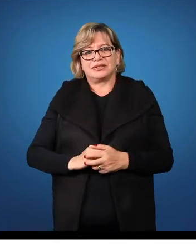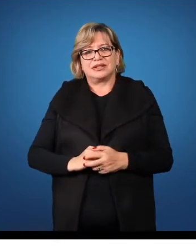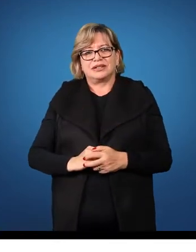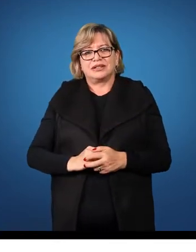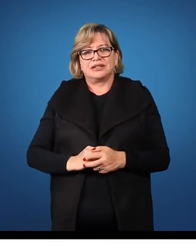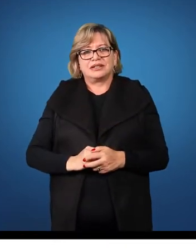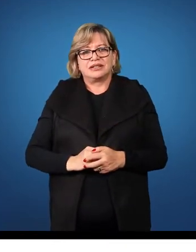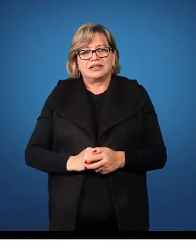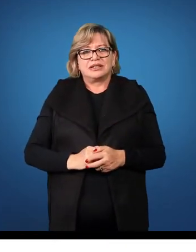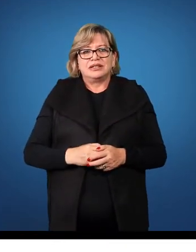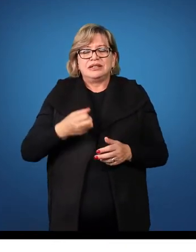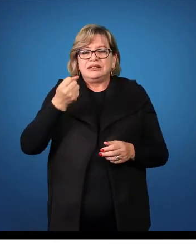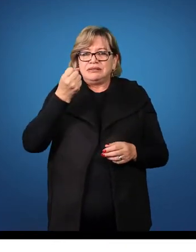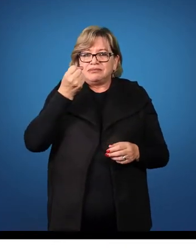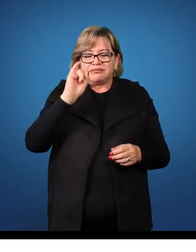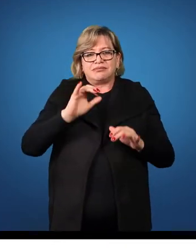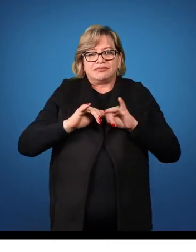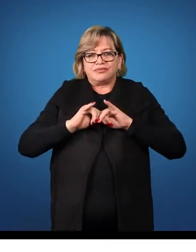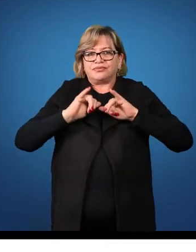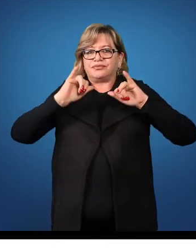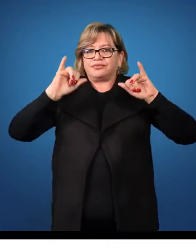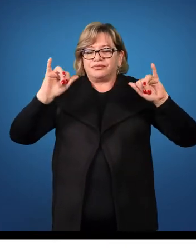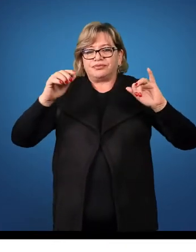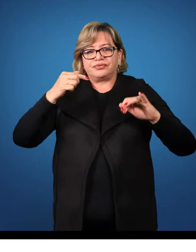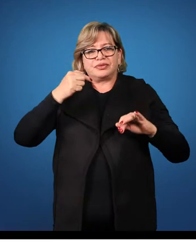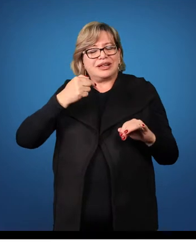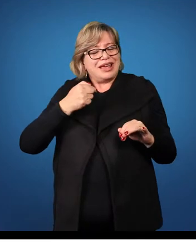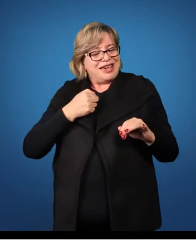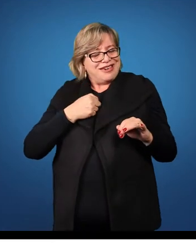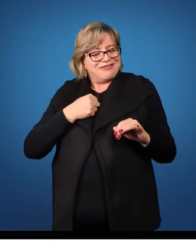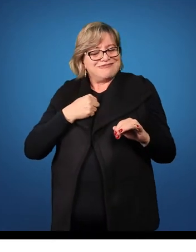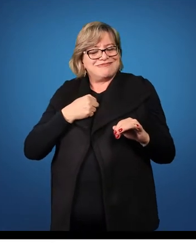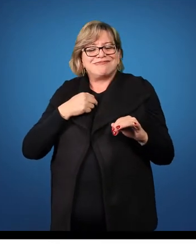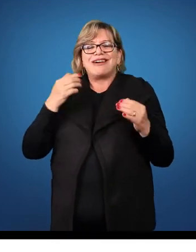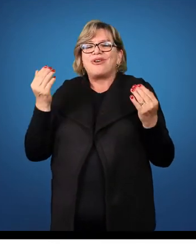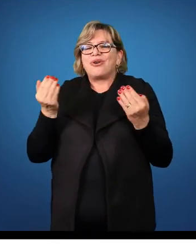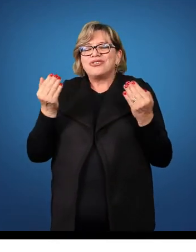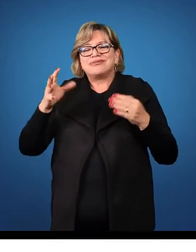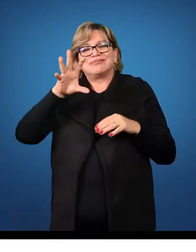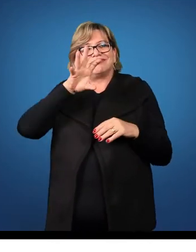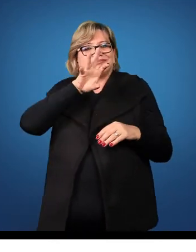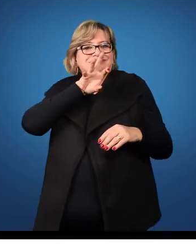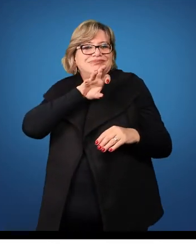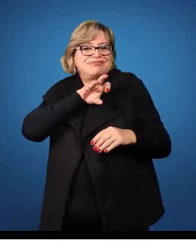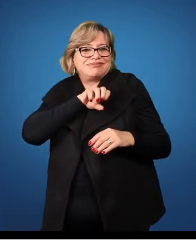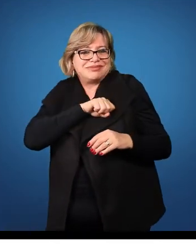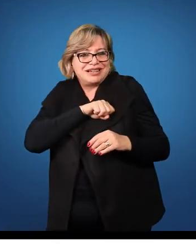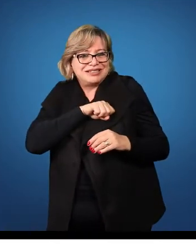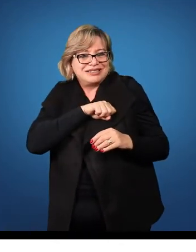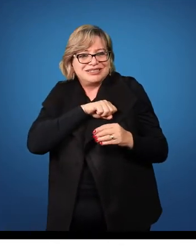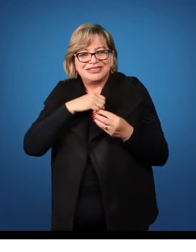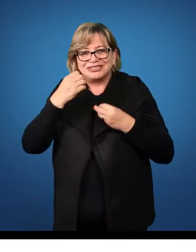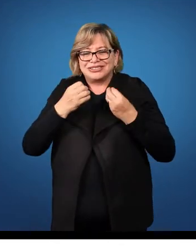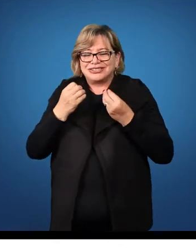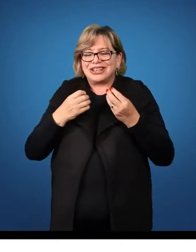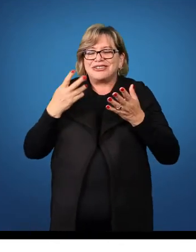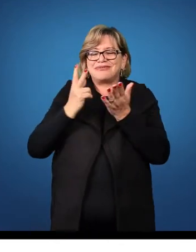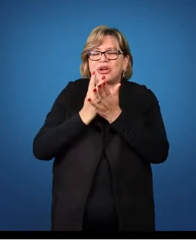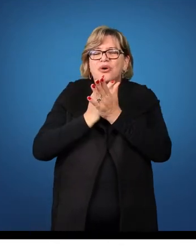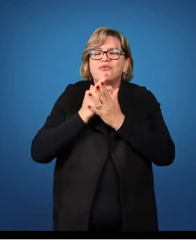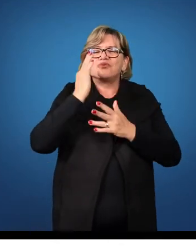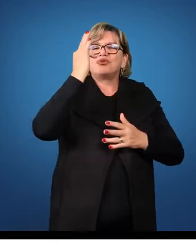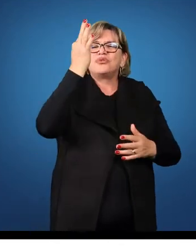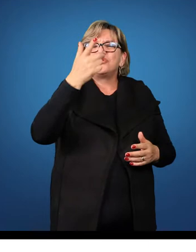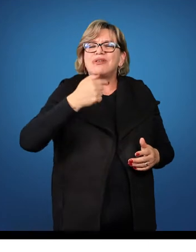Quando disse, eu sou amado, eu era amado, eu serei amado, eu fui